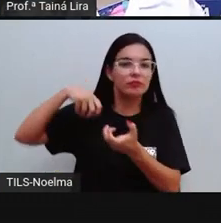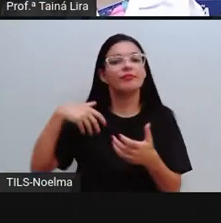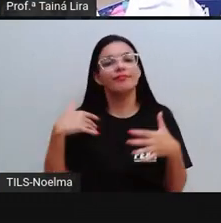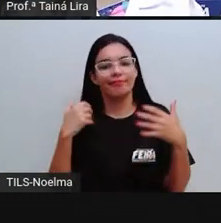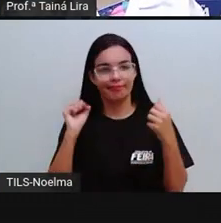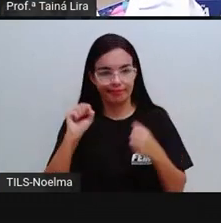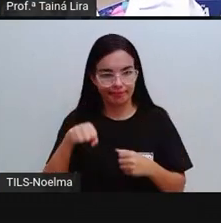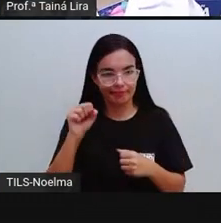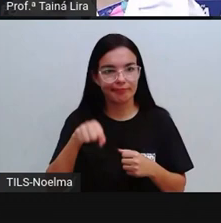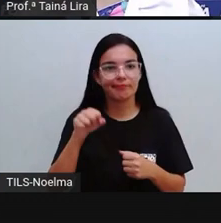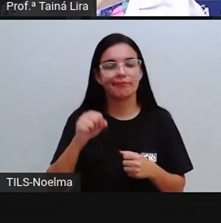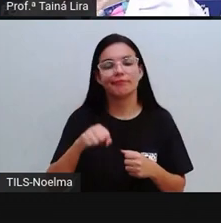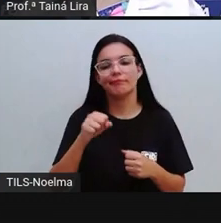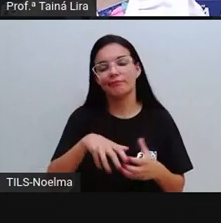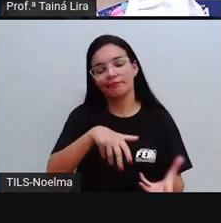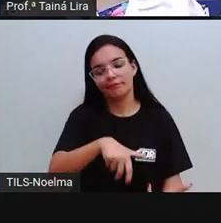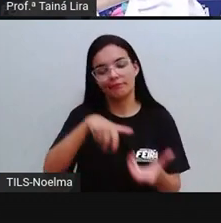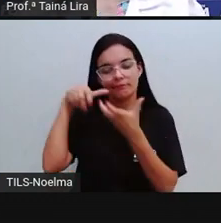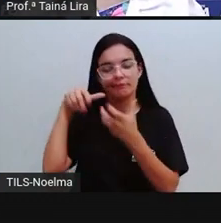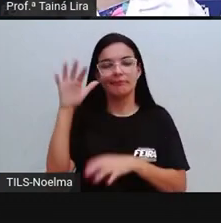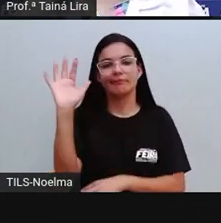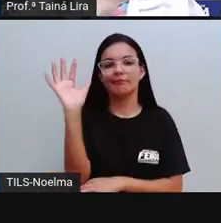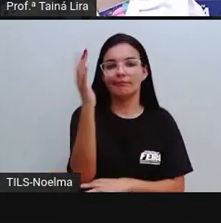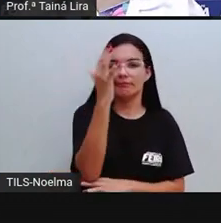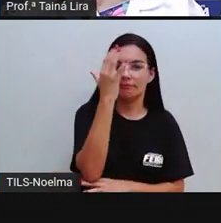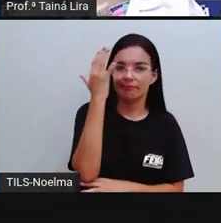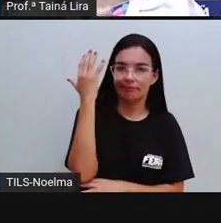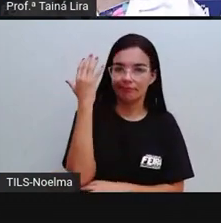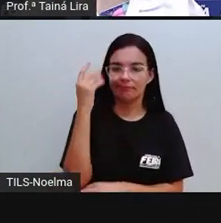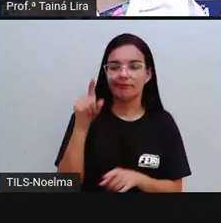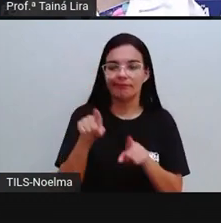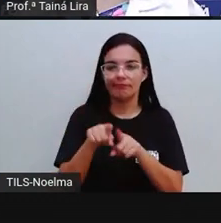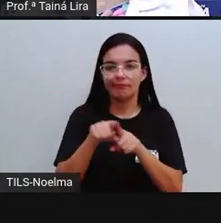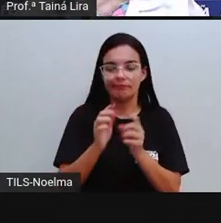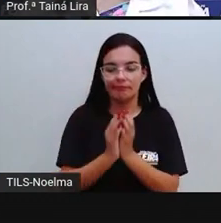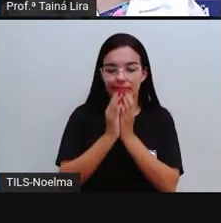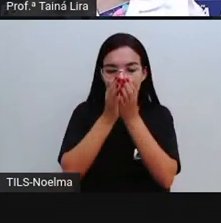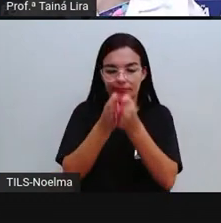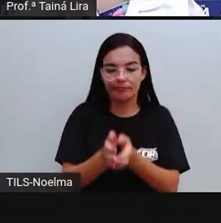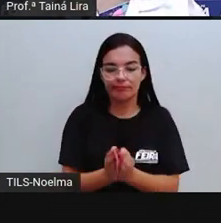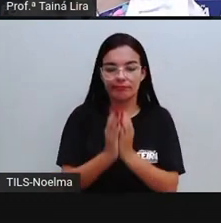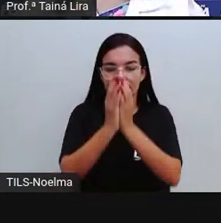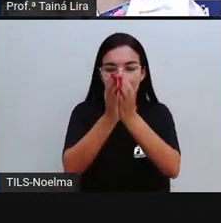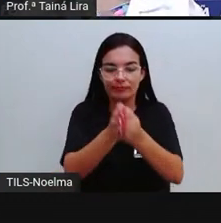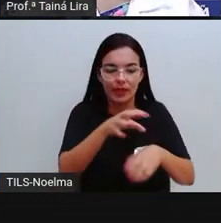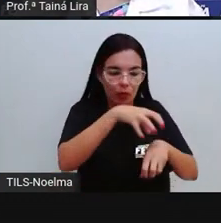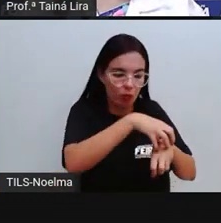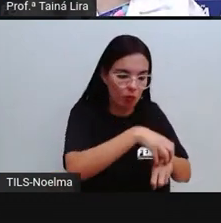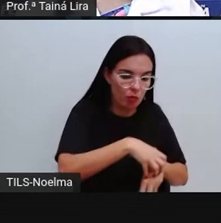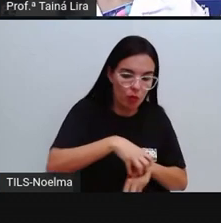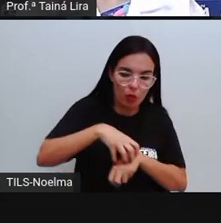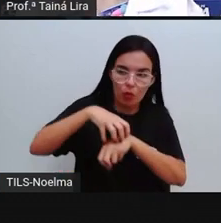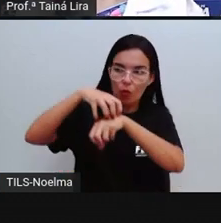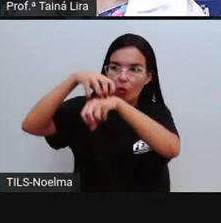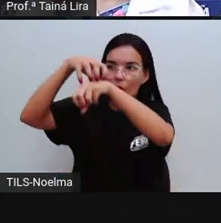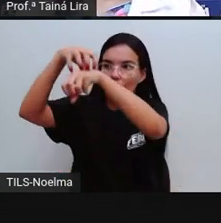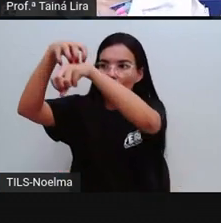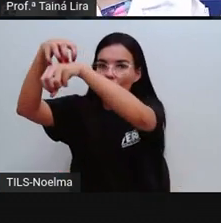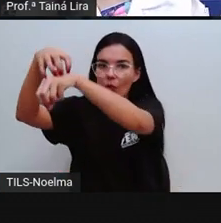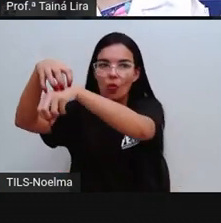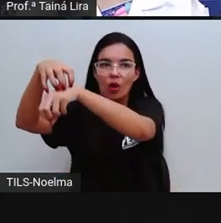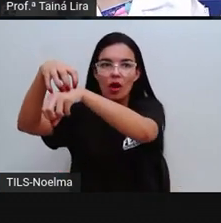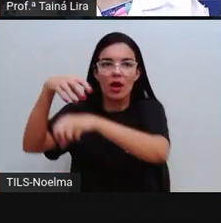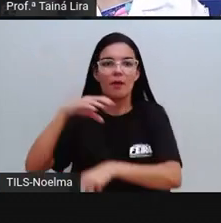extrair o pau-Brasil aí, esse corante, né, do pau-Brasil, extrair o pau-Brasil aí,